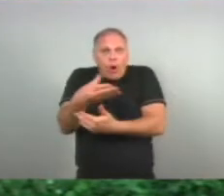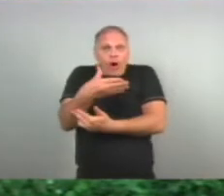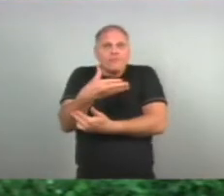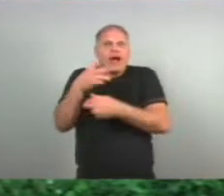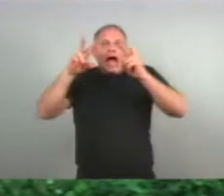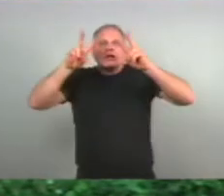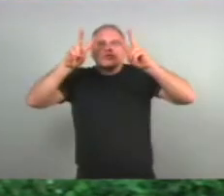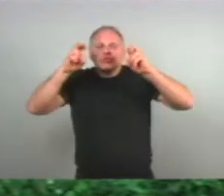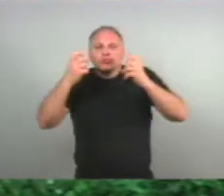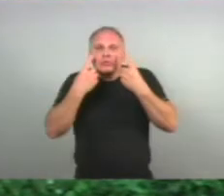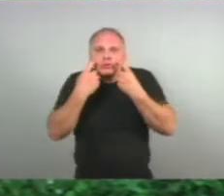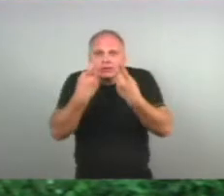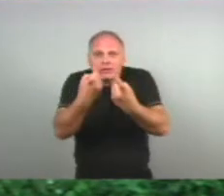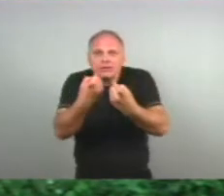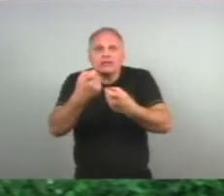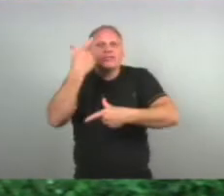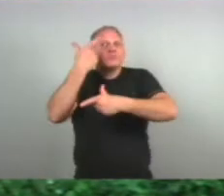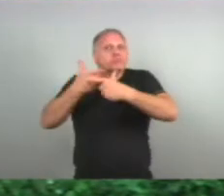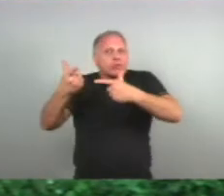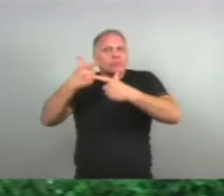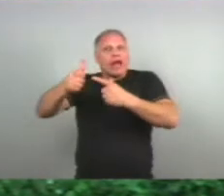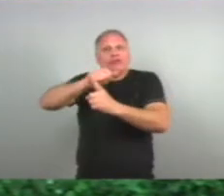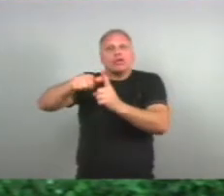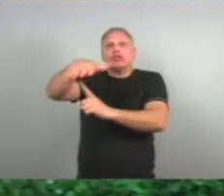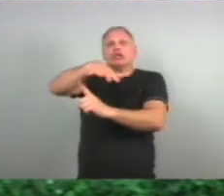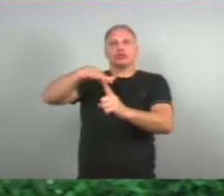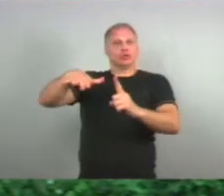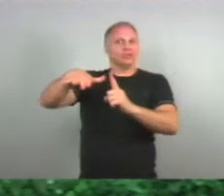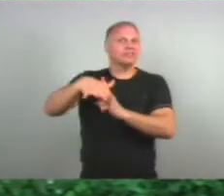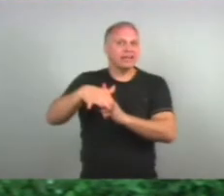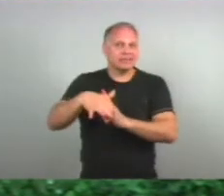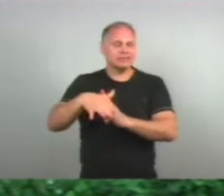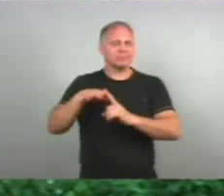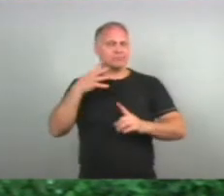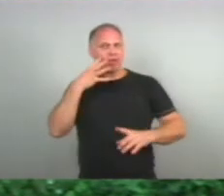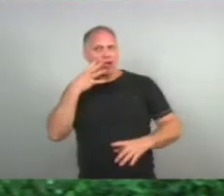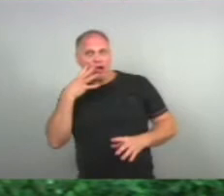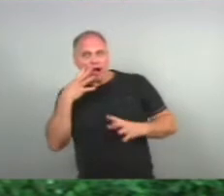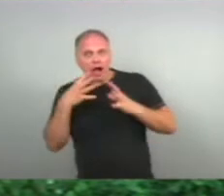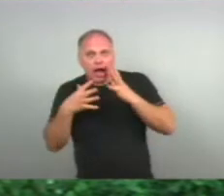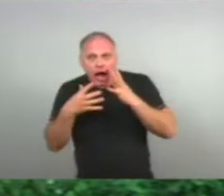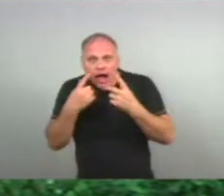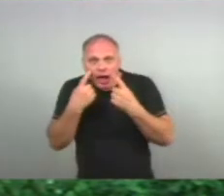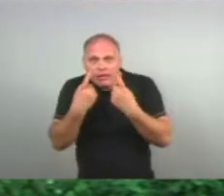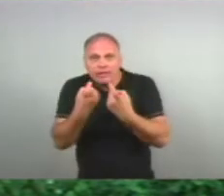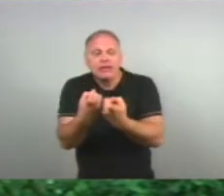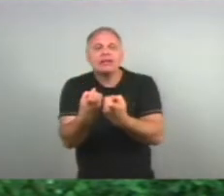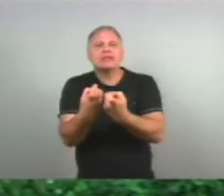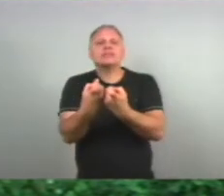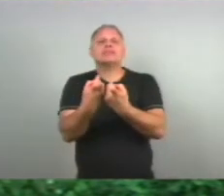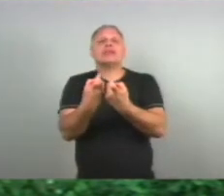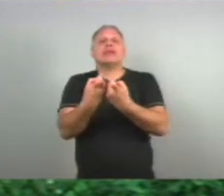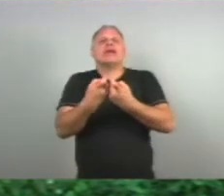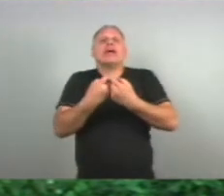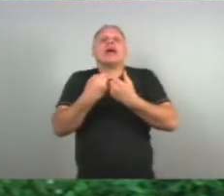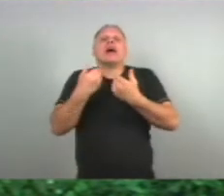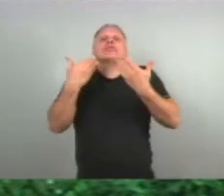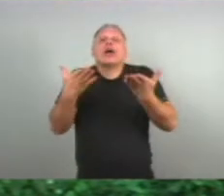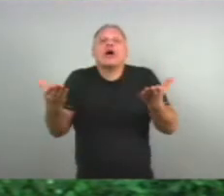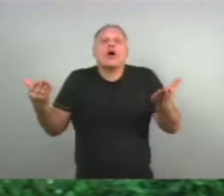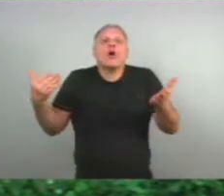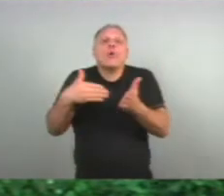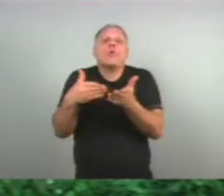De problemáticas O encantamento Ele não vem até Onde vai a